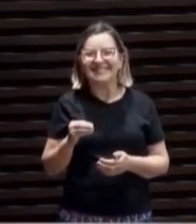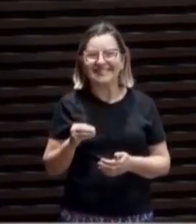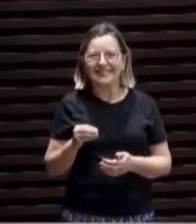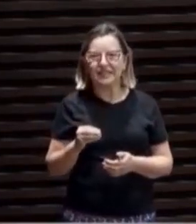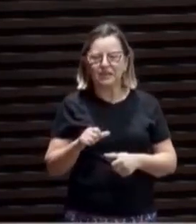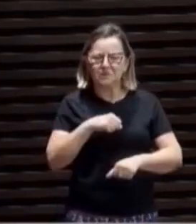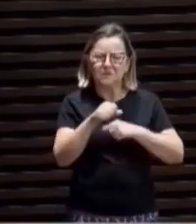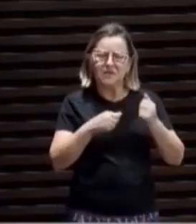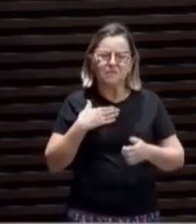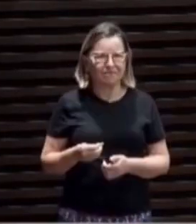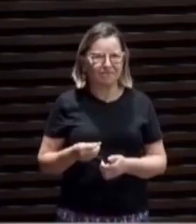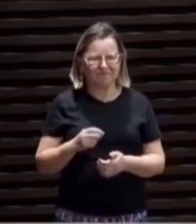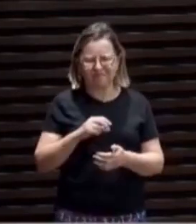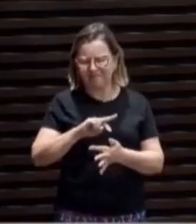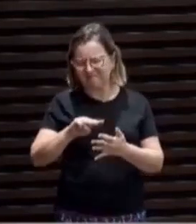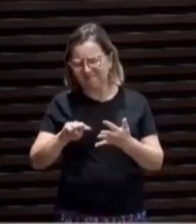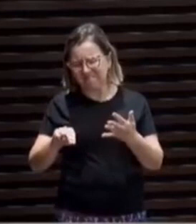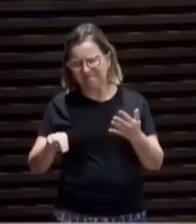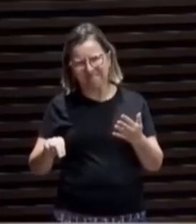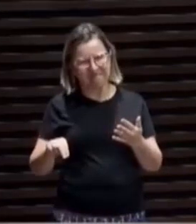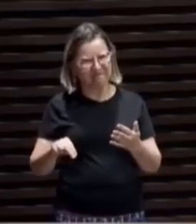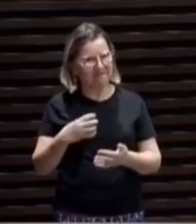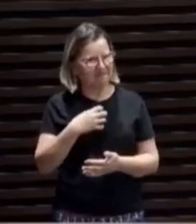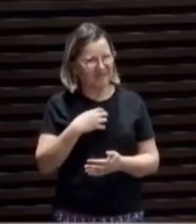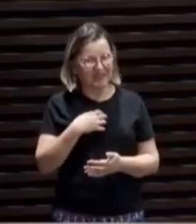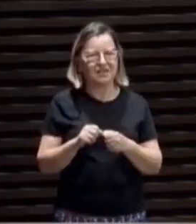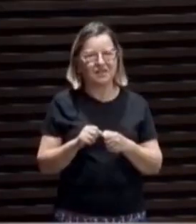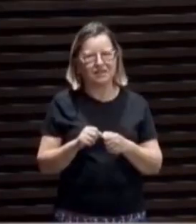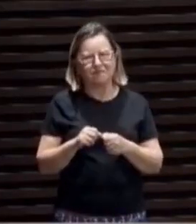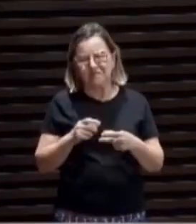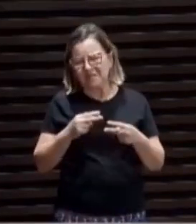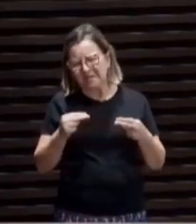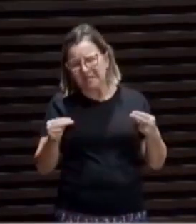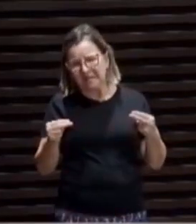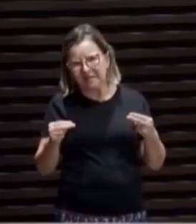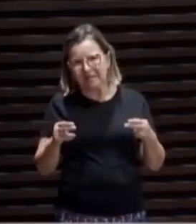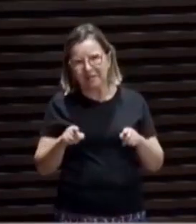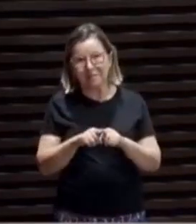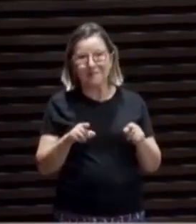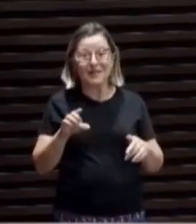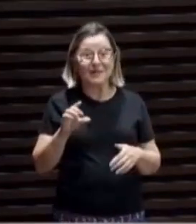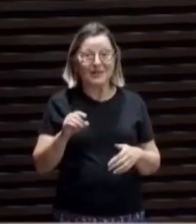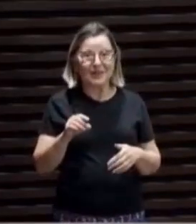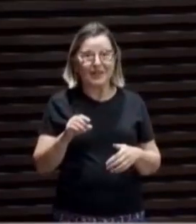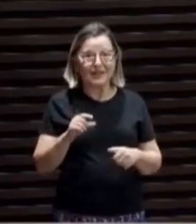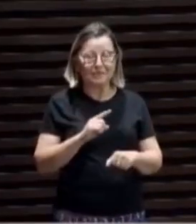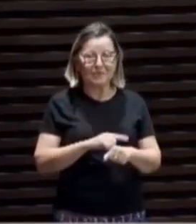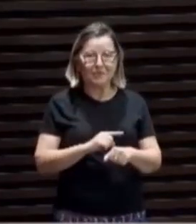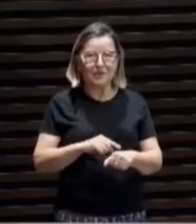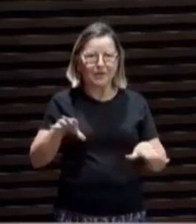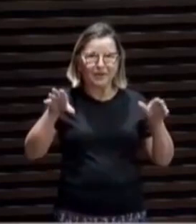vida de tudo quanto é jeito. O Julião ali também já tentou, mas foi só quando ele ouviu o evangelho das